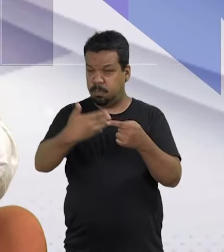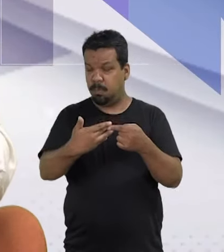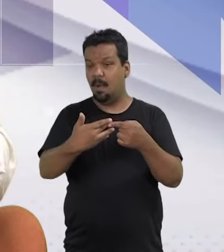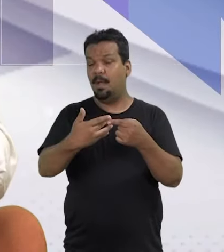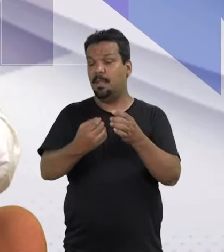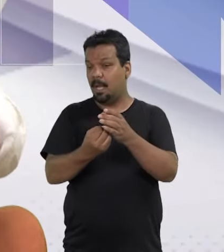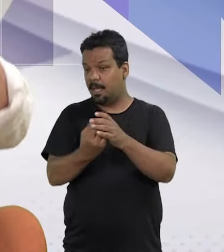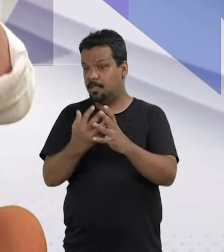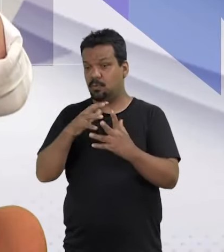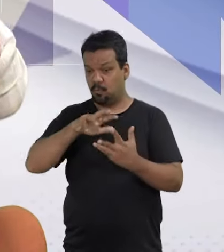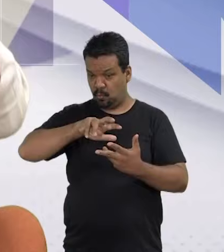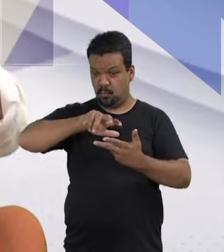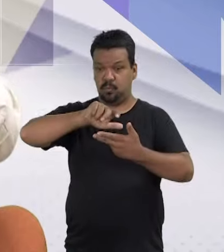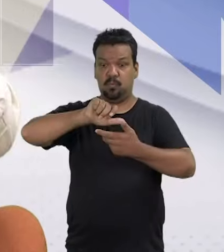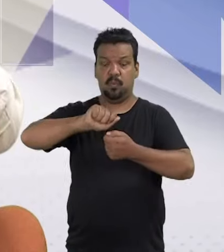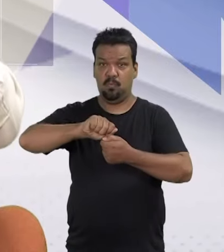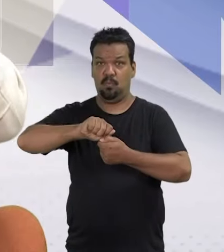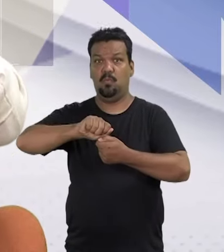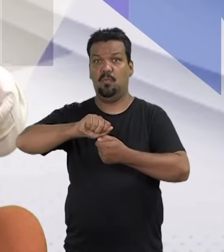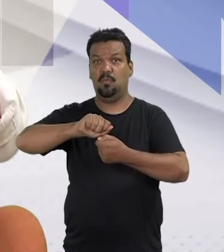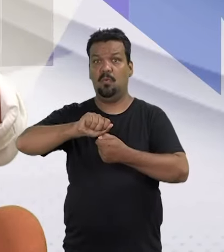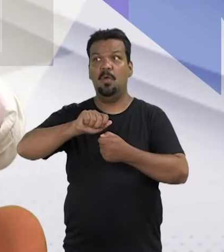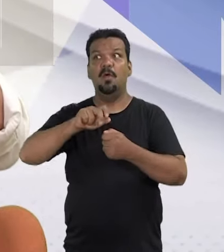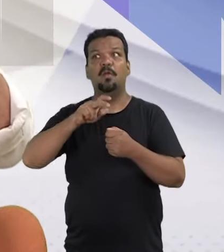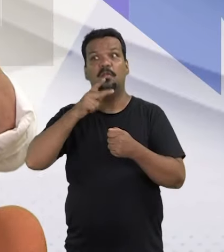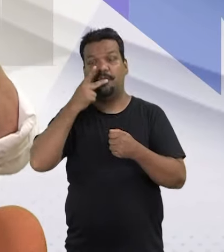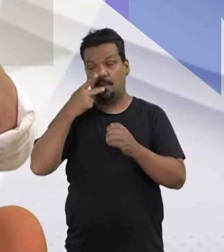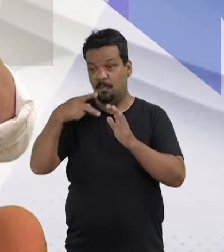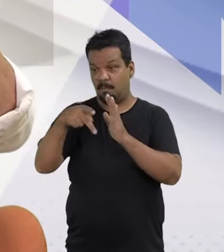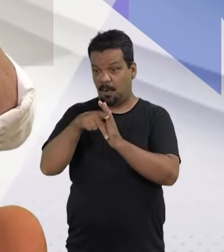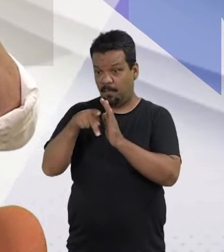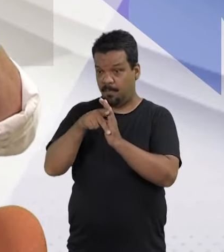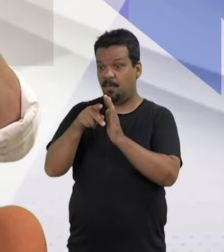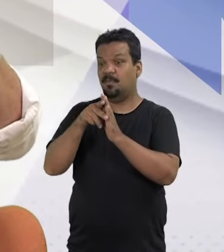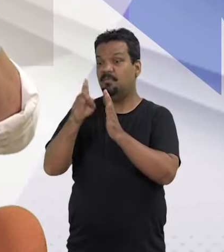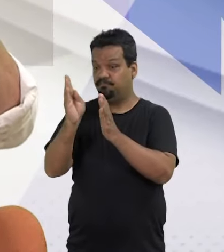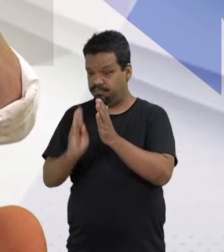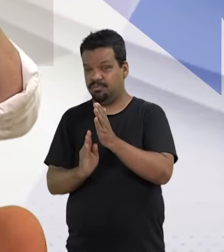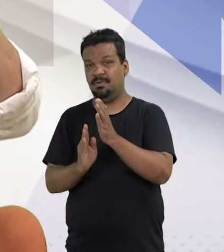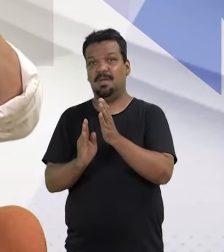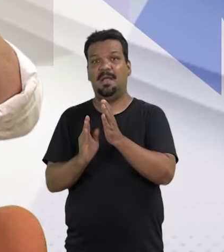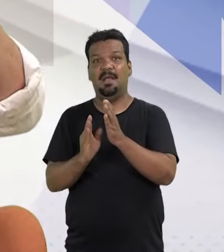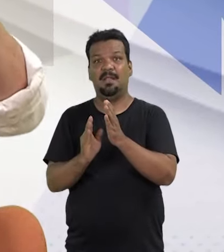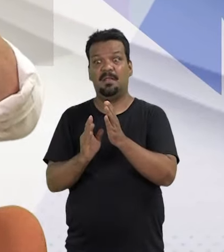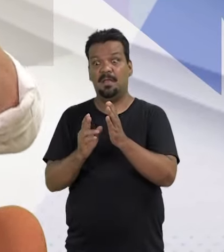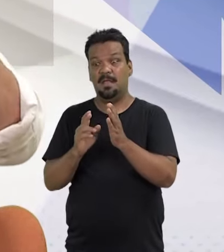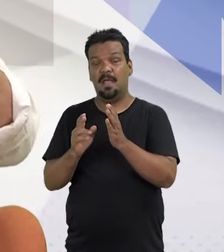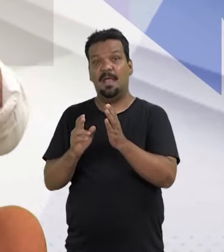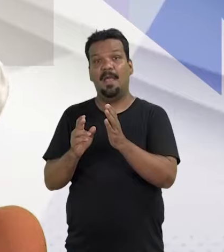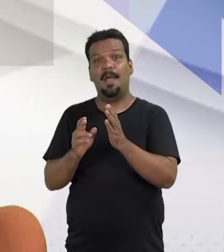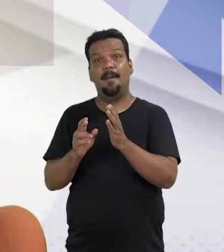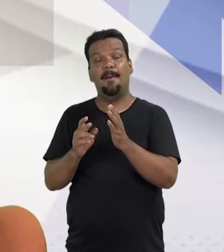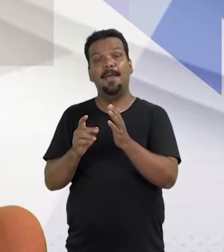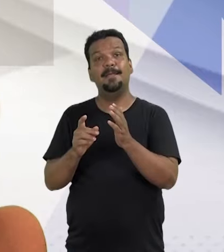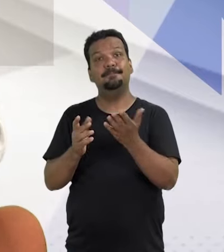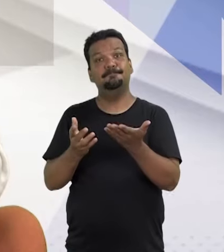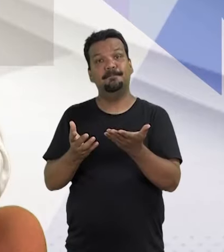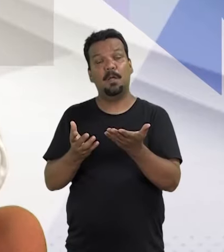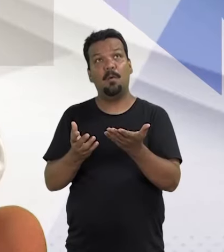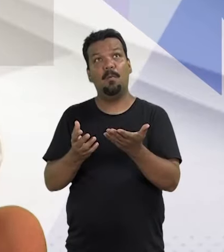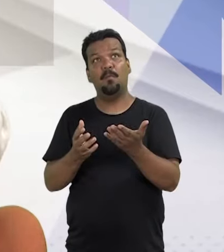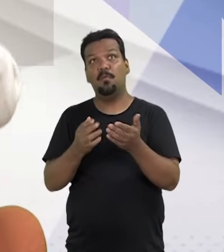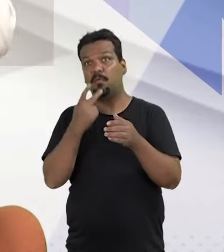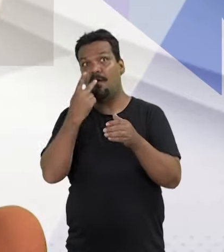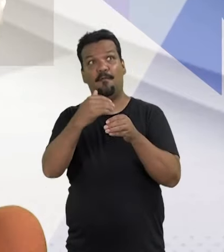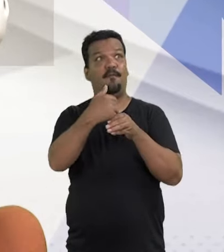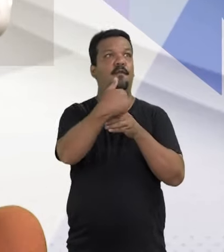formação do mundo ocidental, para não falar no mundo oriental, para não falar da afra, nada. Falando daqui,